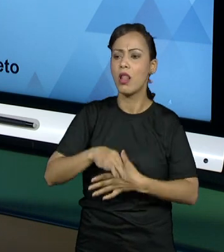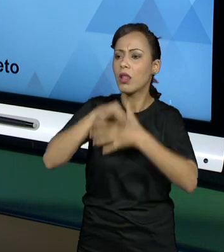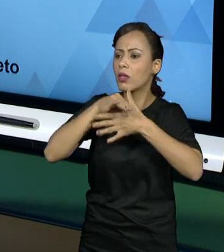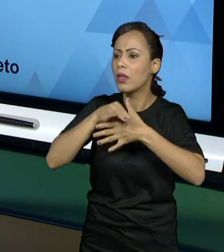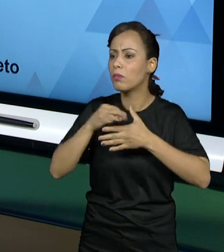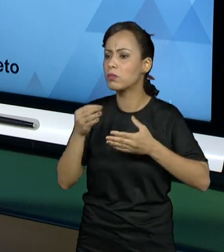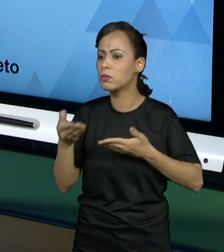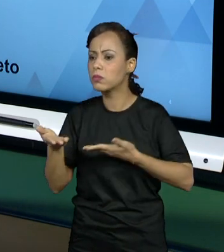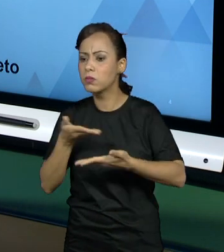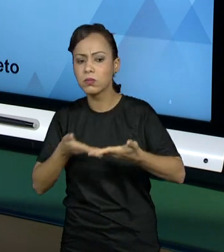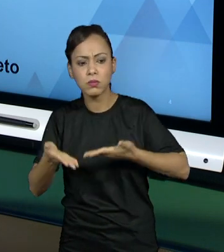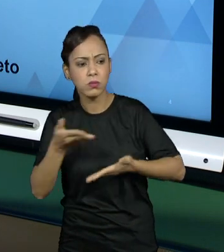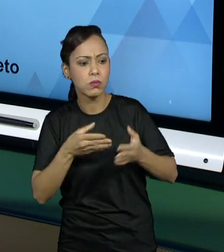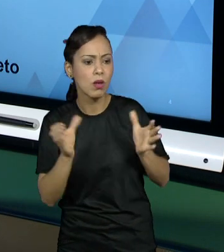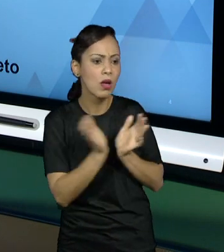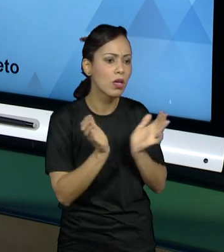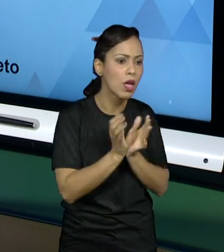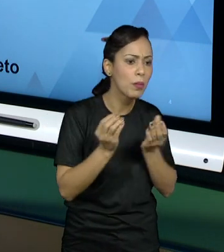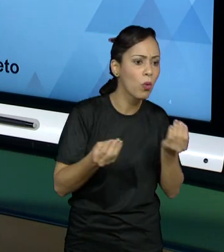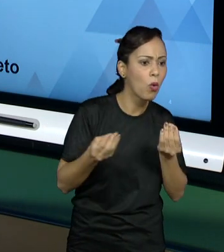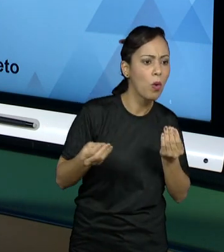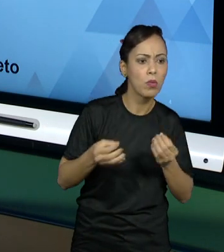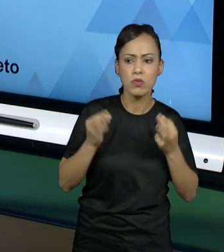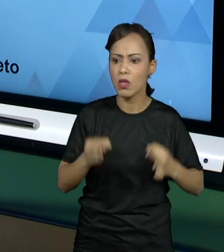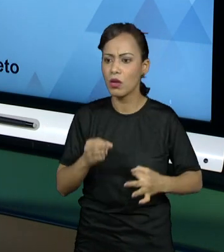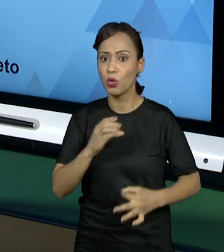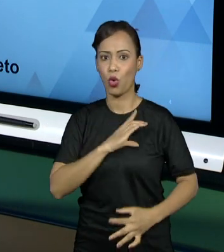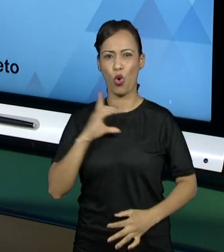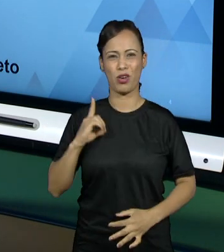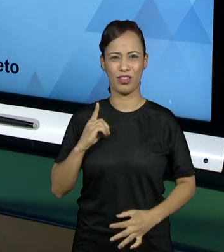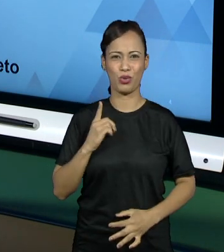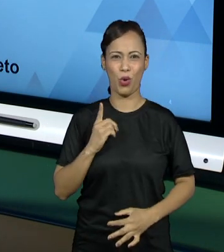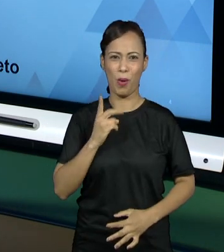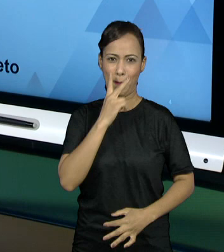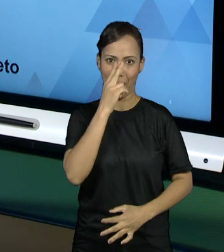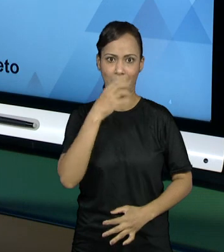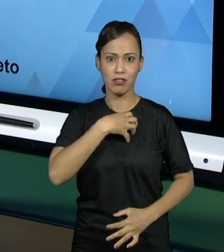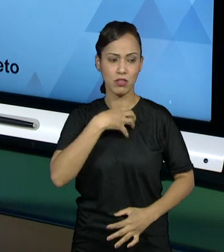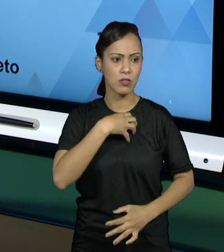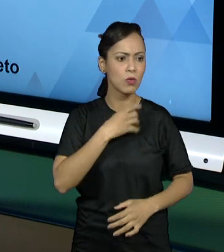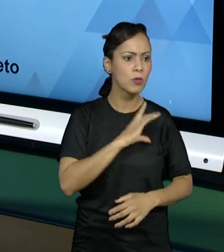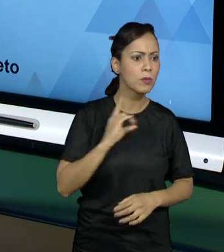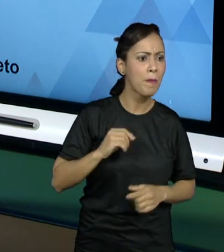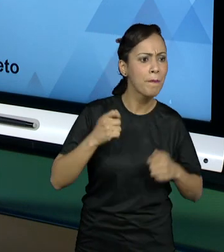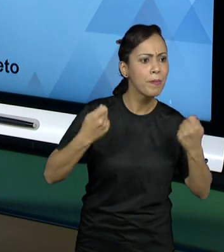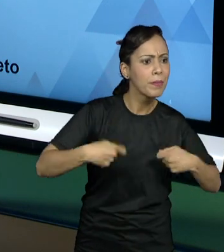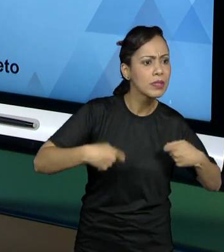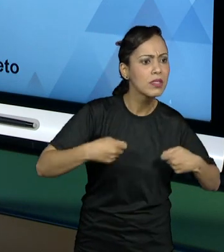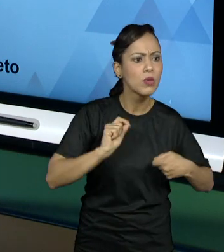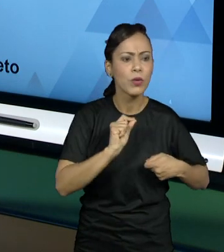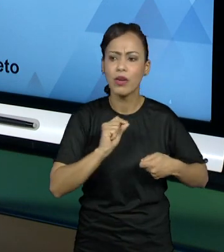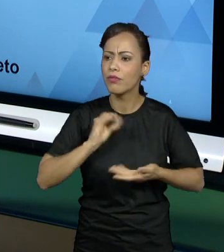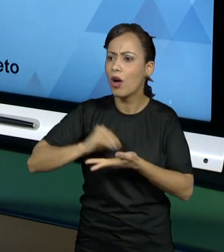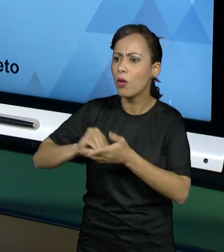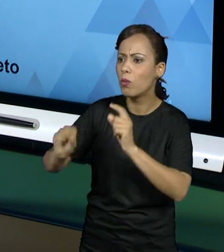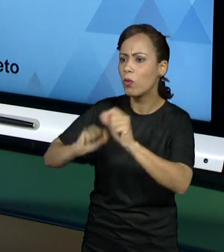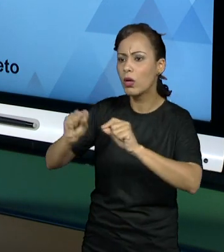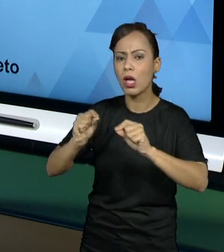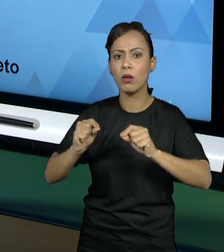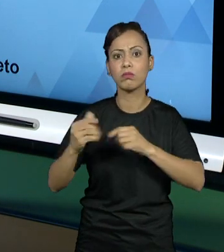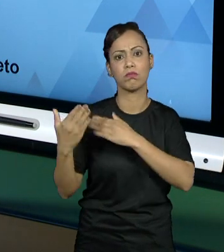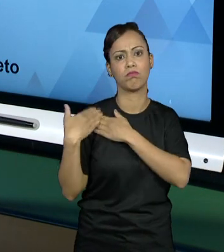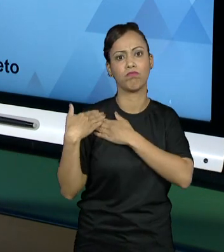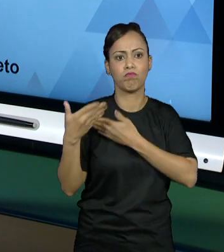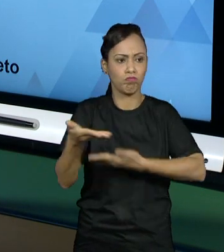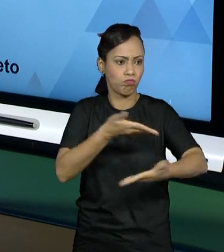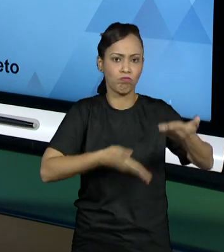que vai estar coordenando todo o trabalho e fazendo o negócio acontecer. Então, ele tem que ter um papel motivador